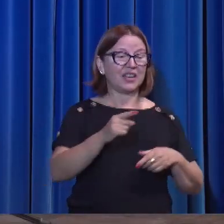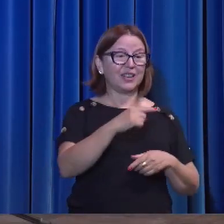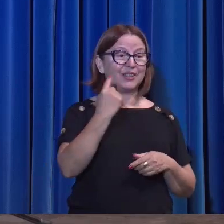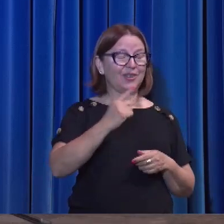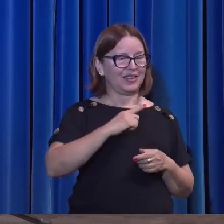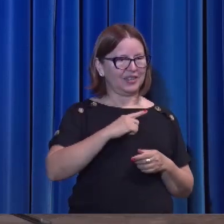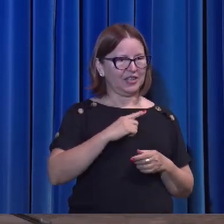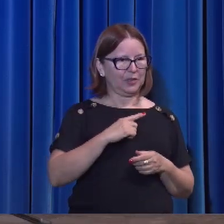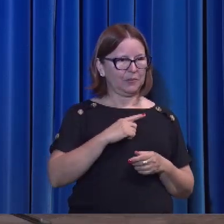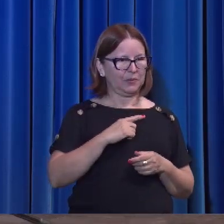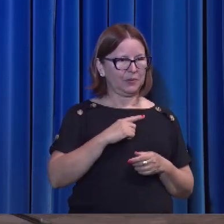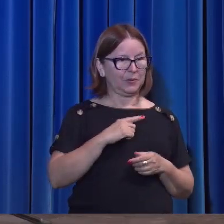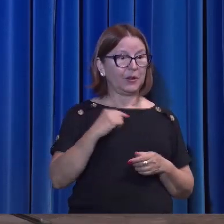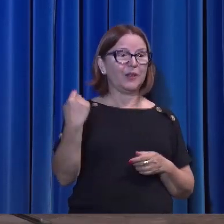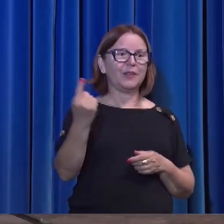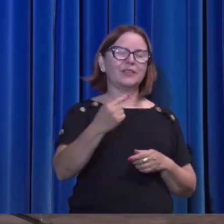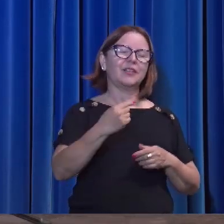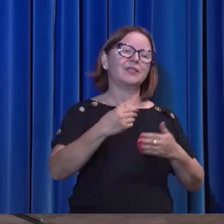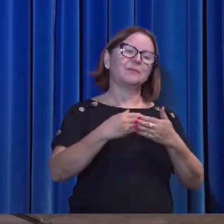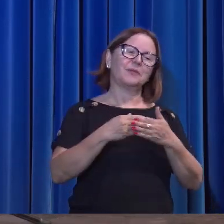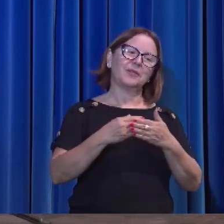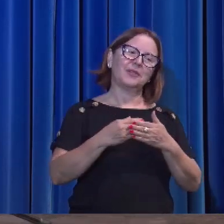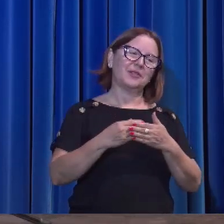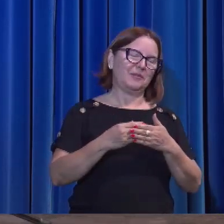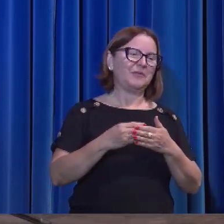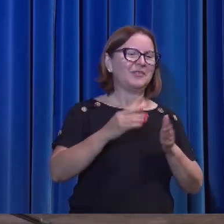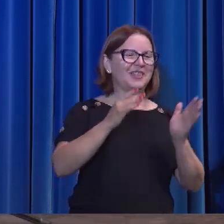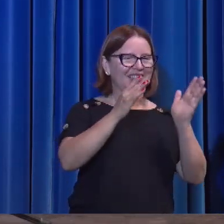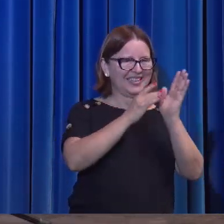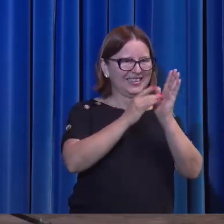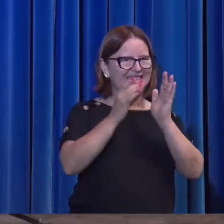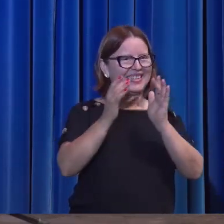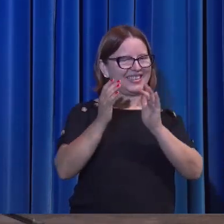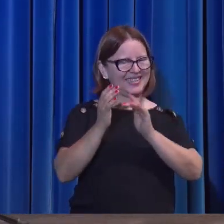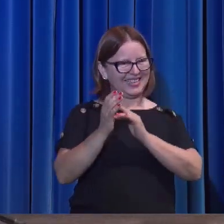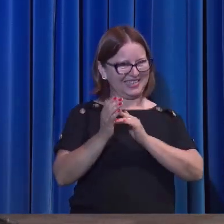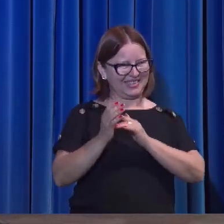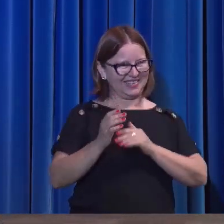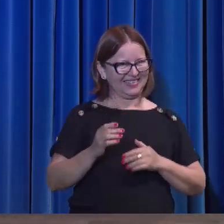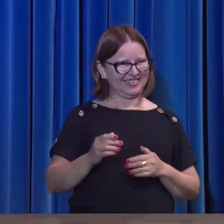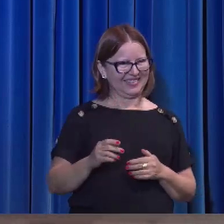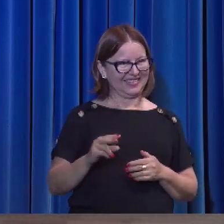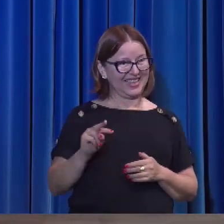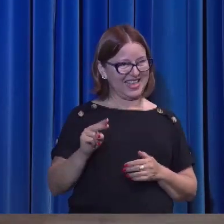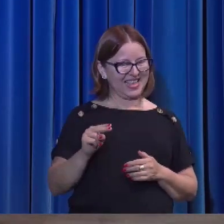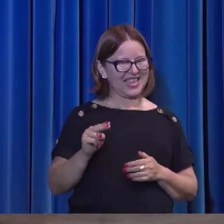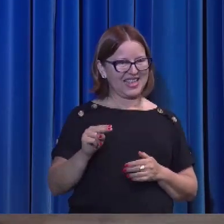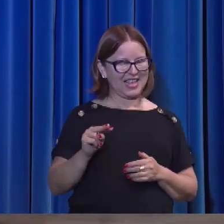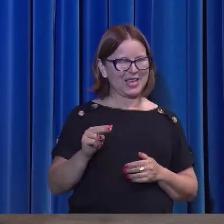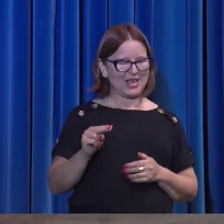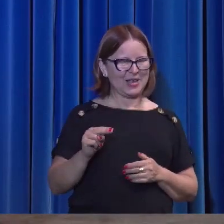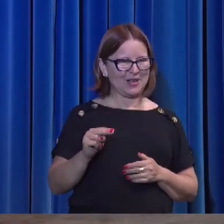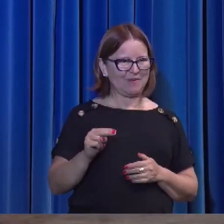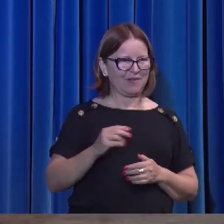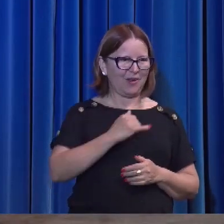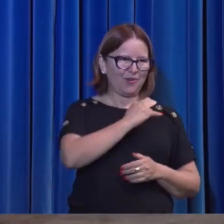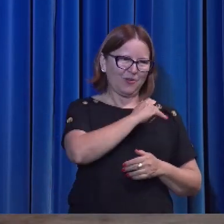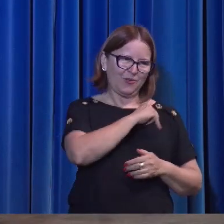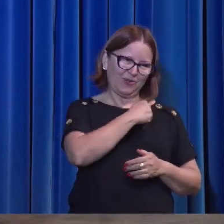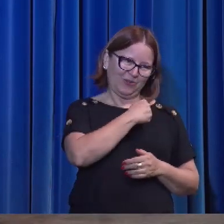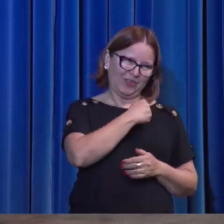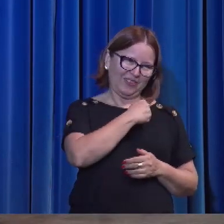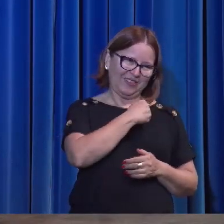próximo dele, como aquele que estava ali do lado dele, inclinando o cabeça no peito, que foi João.